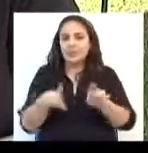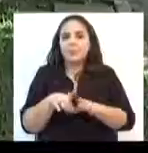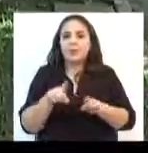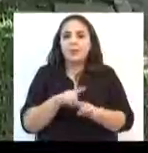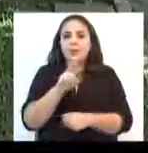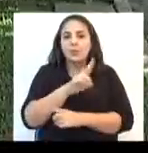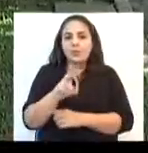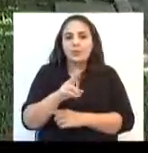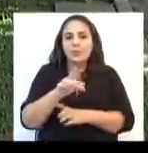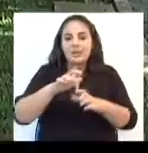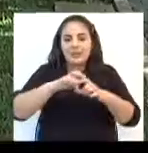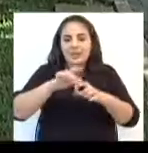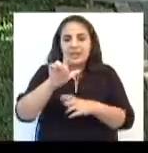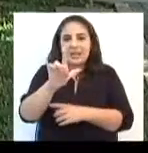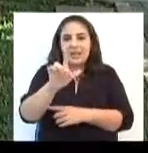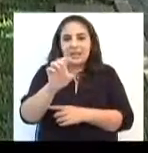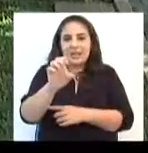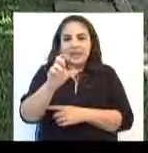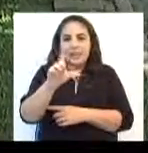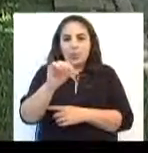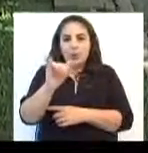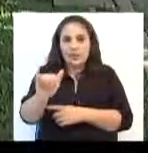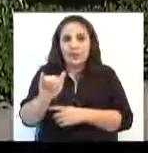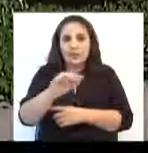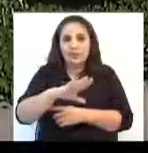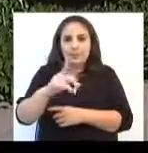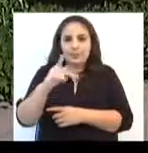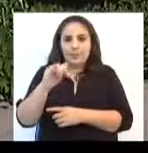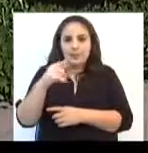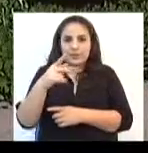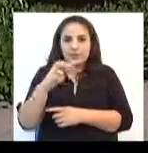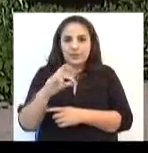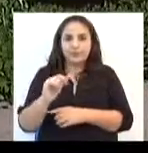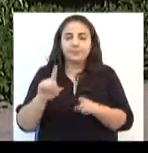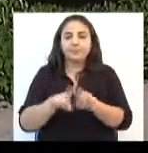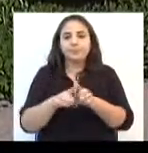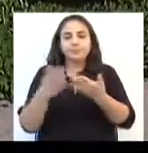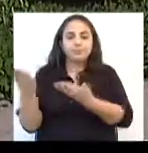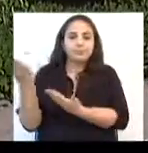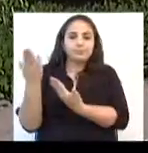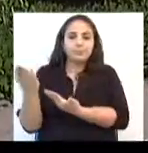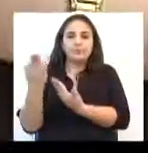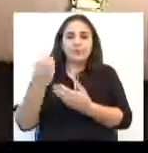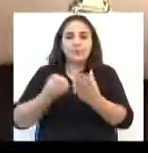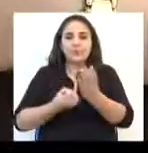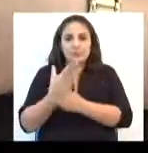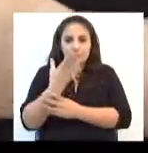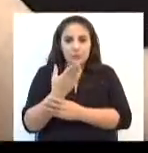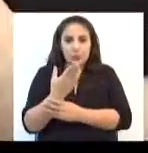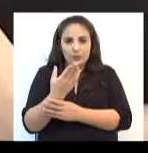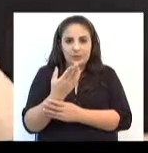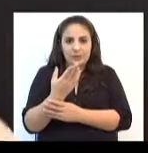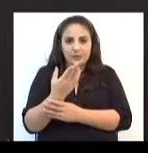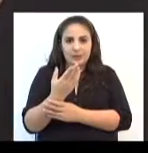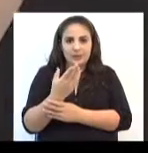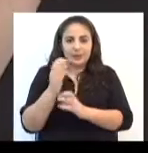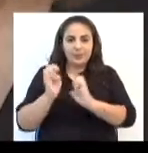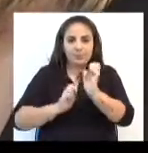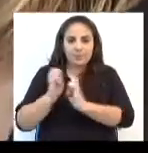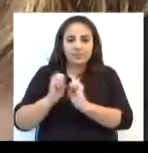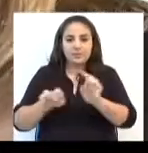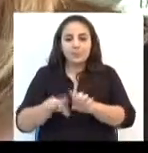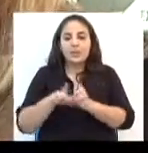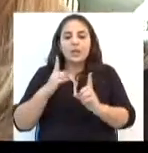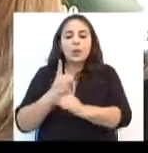pois se chama Largo Eloí Pinheiro Machado, em homenagem ao fundador da empresa. O espaço também é ponto de